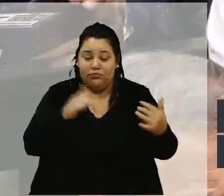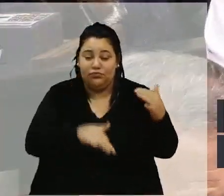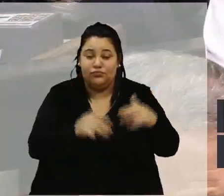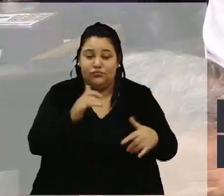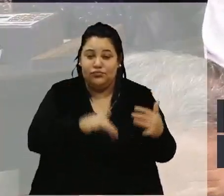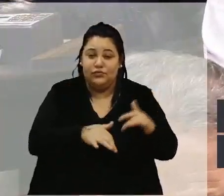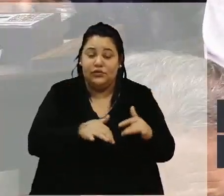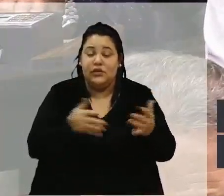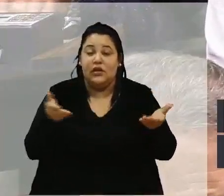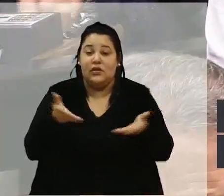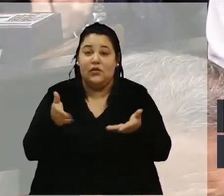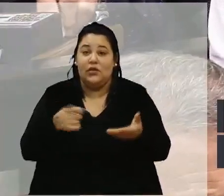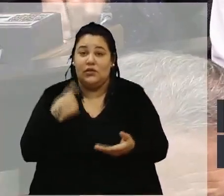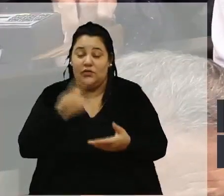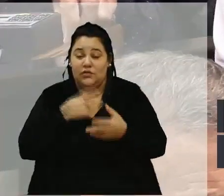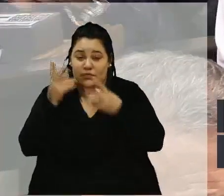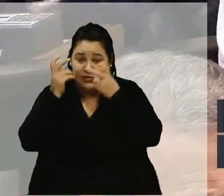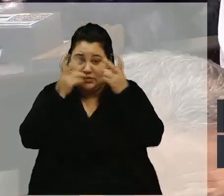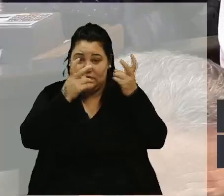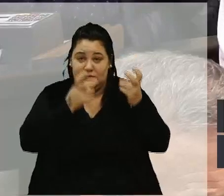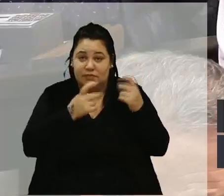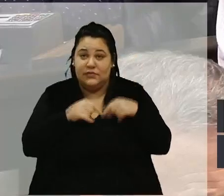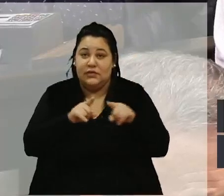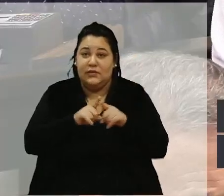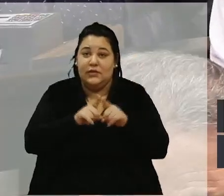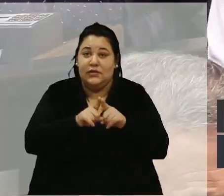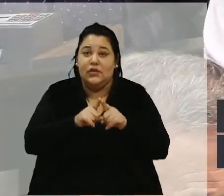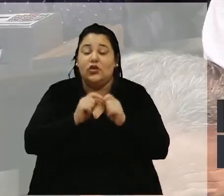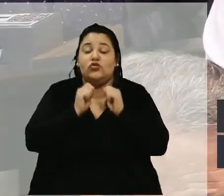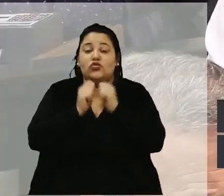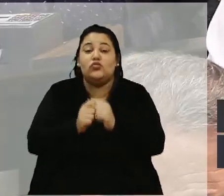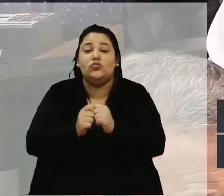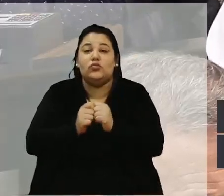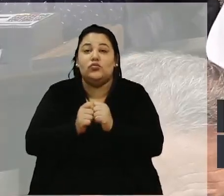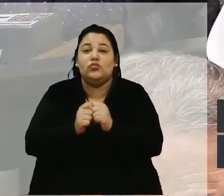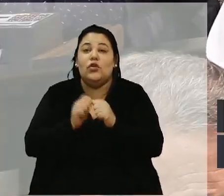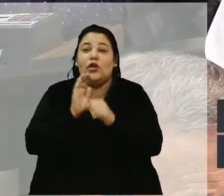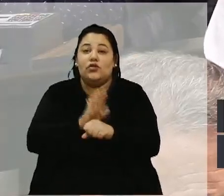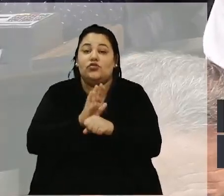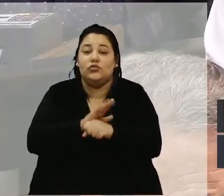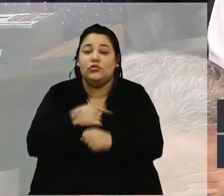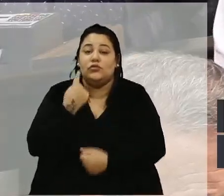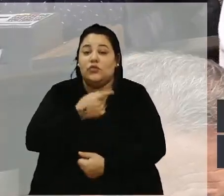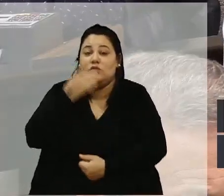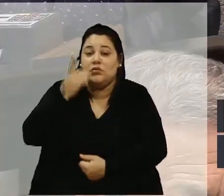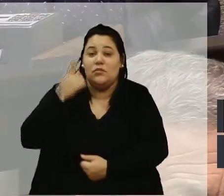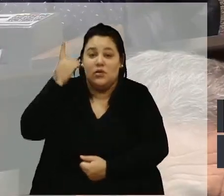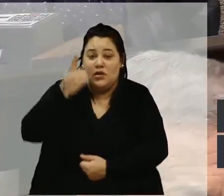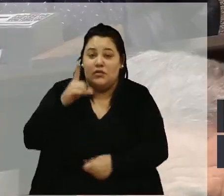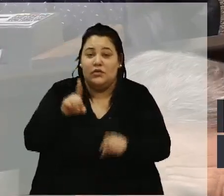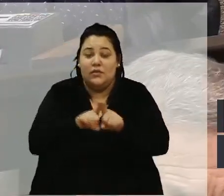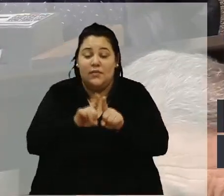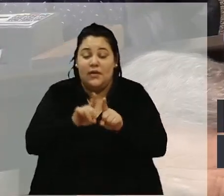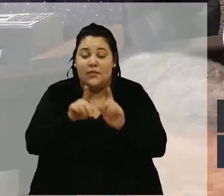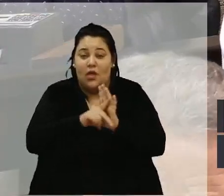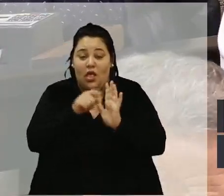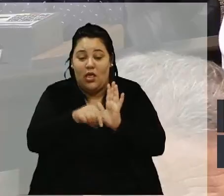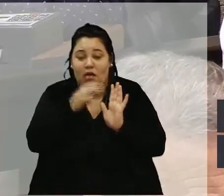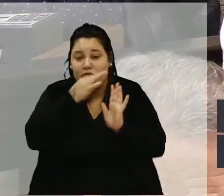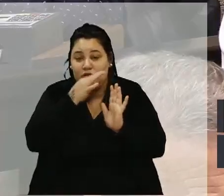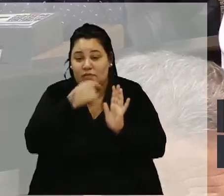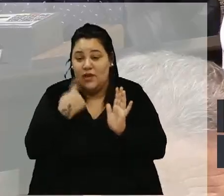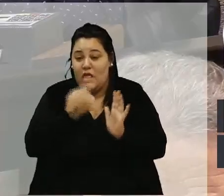que a gente agora percebeu através do auxílio dos nossos deputados aqui de Caxias, para a gente